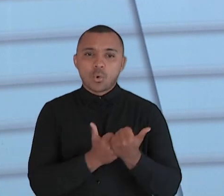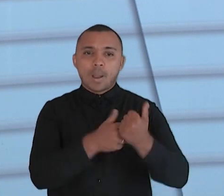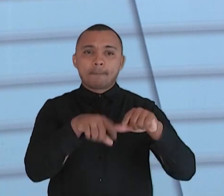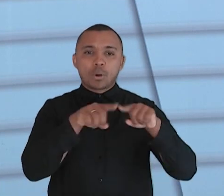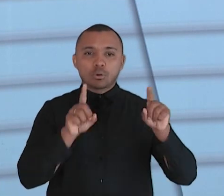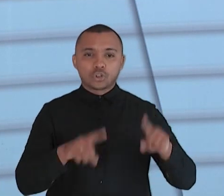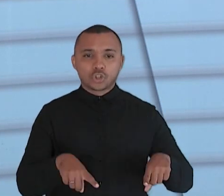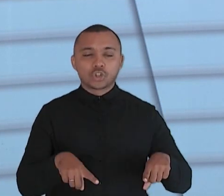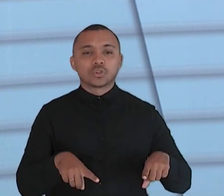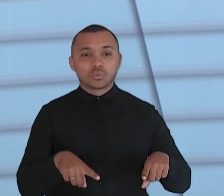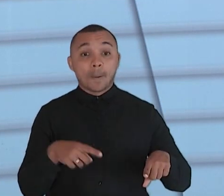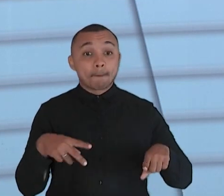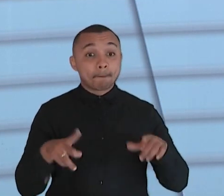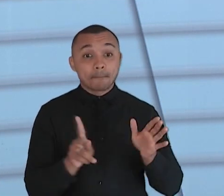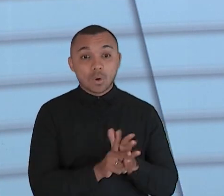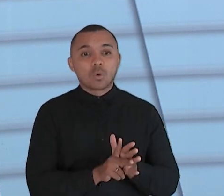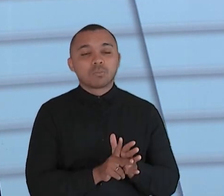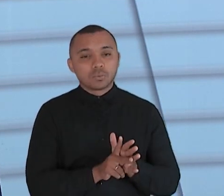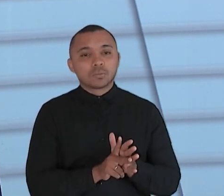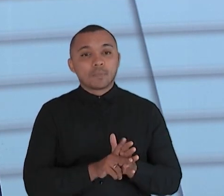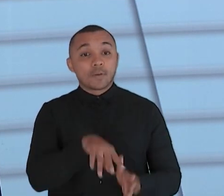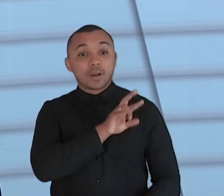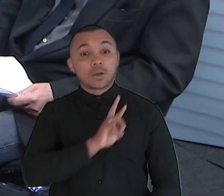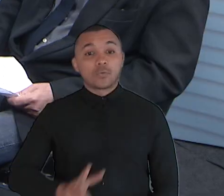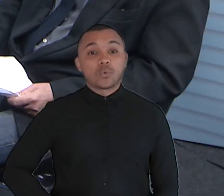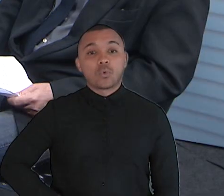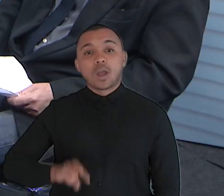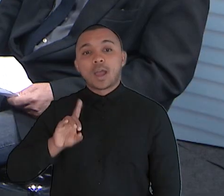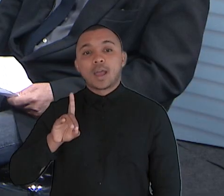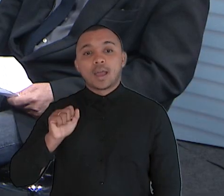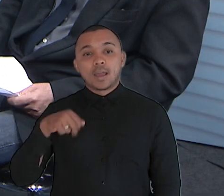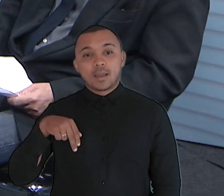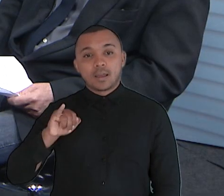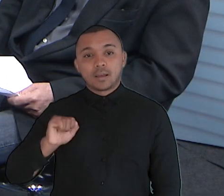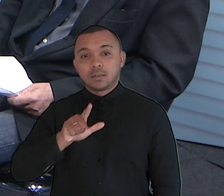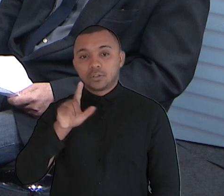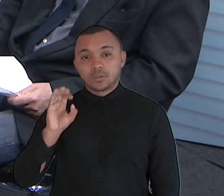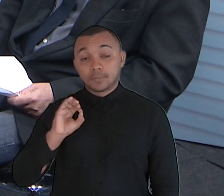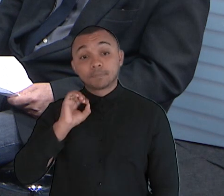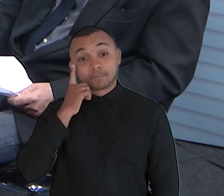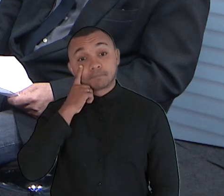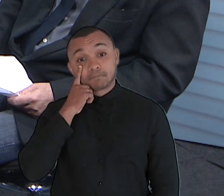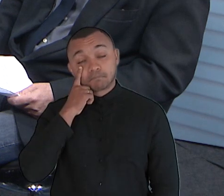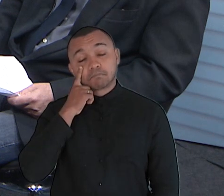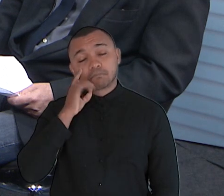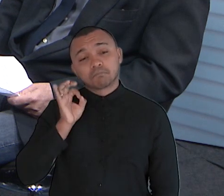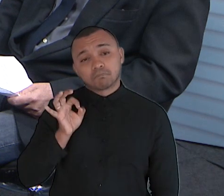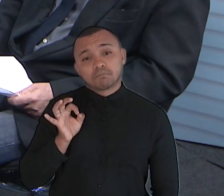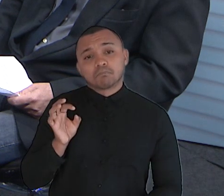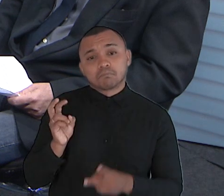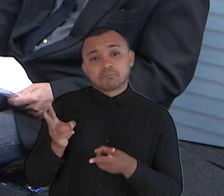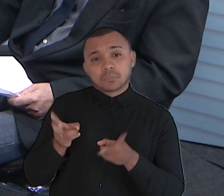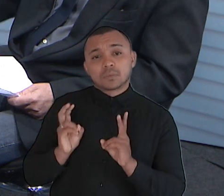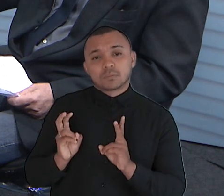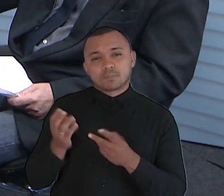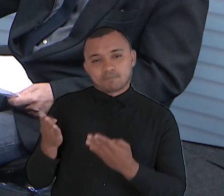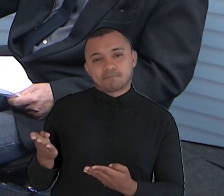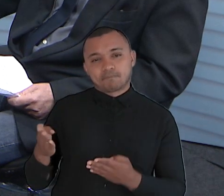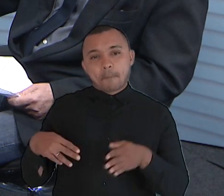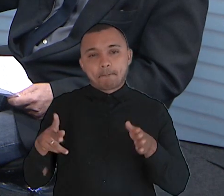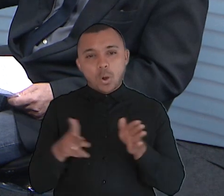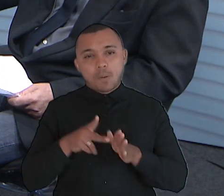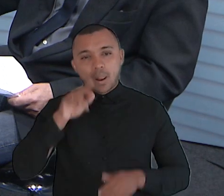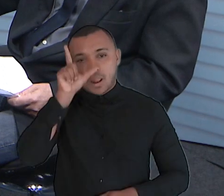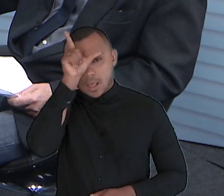Danilo Ribeiro. Então o Danilo isso dá uma demonstração clara de que o senhor como líder lá na